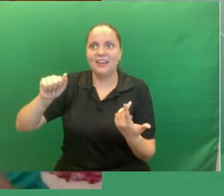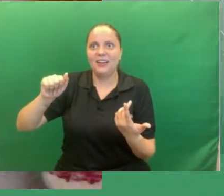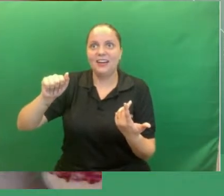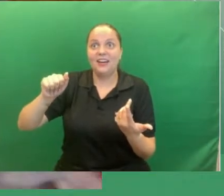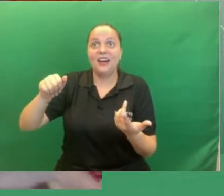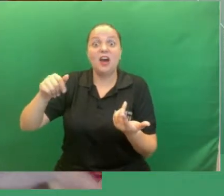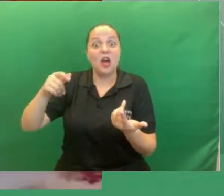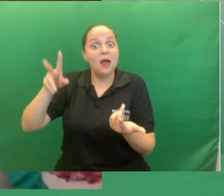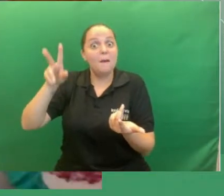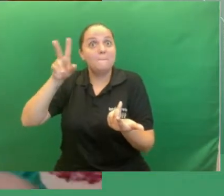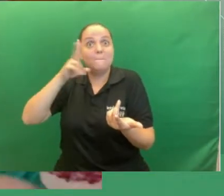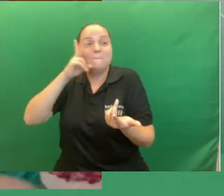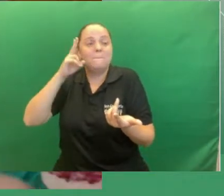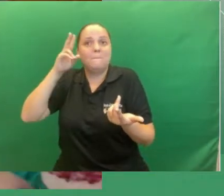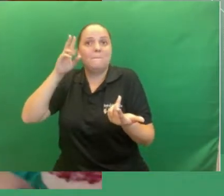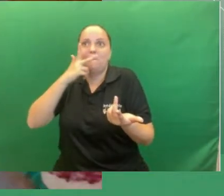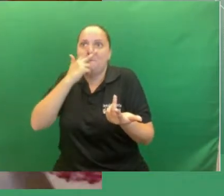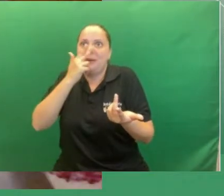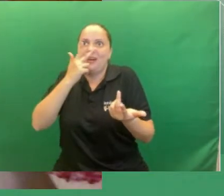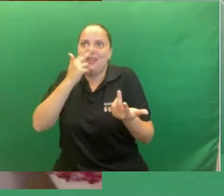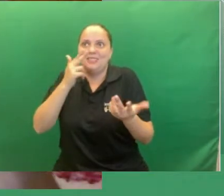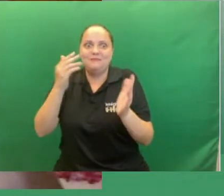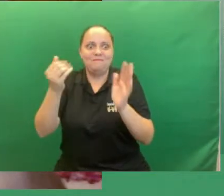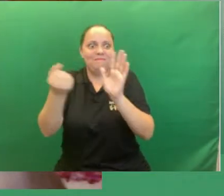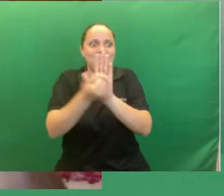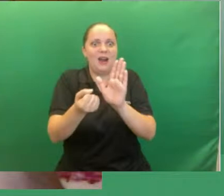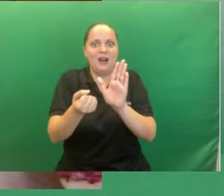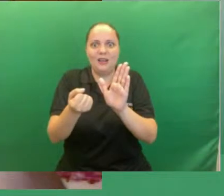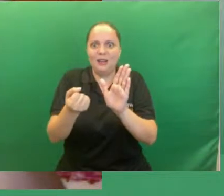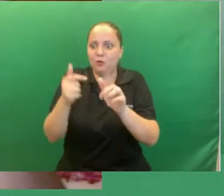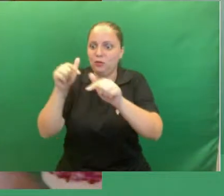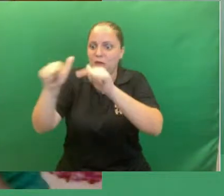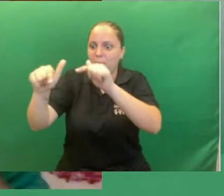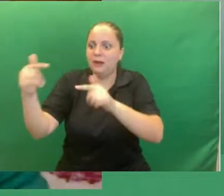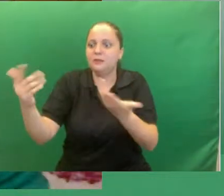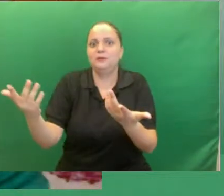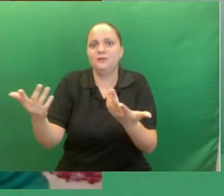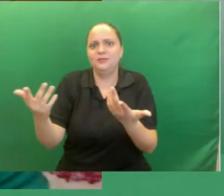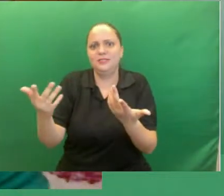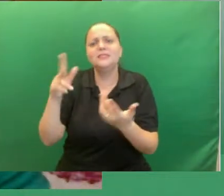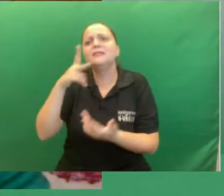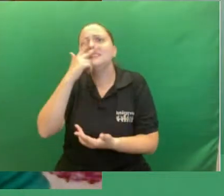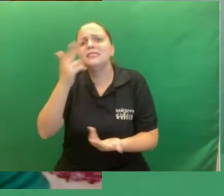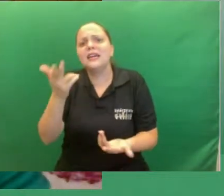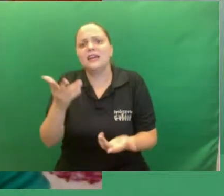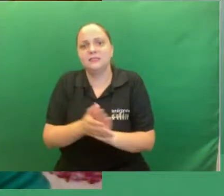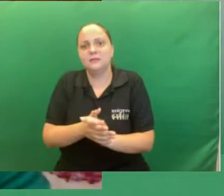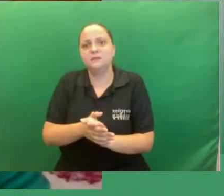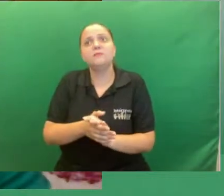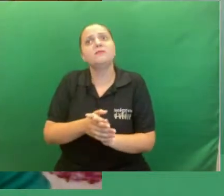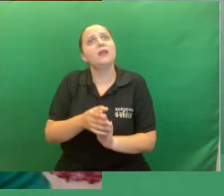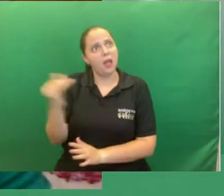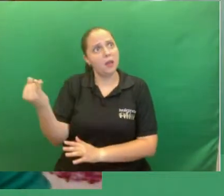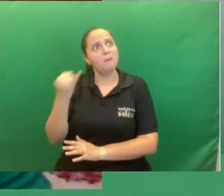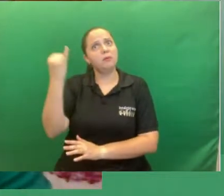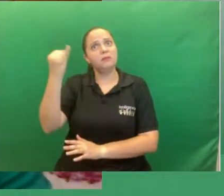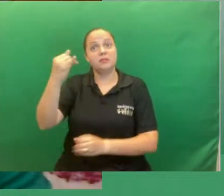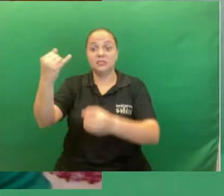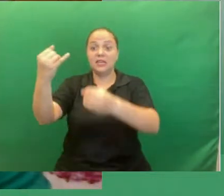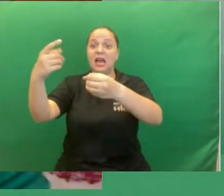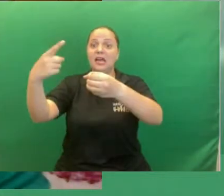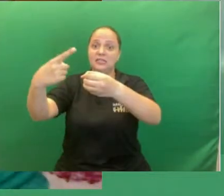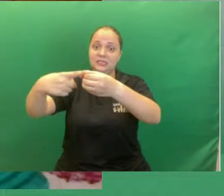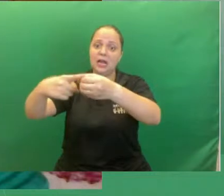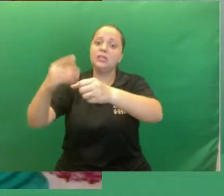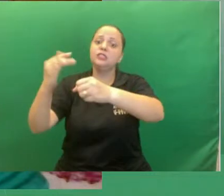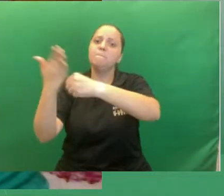todas elas citam Candangolândia a importância da Candangolândia e também por causa que lá fica